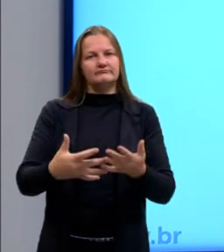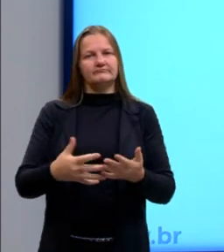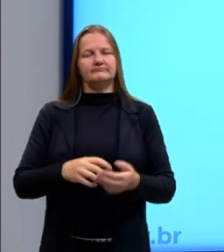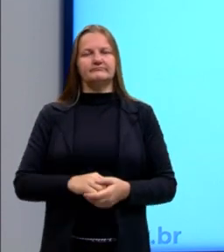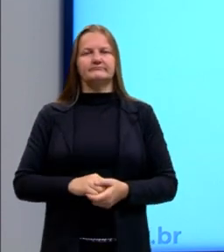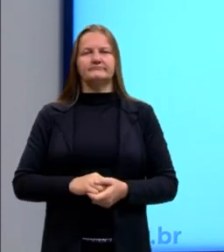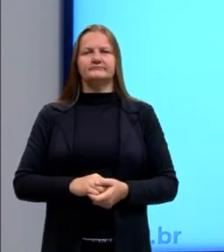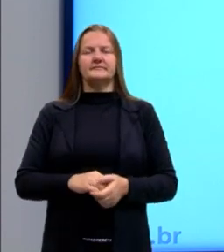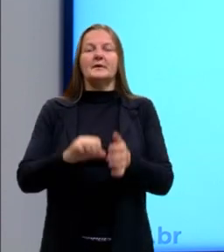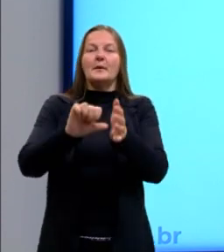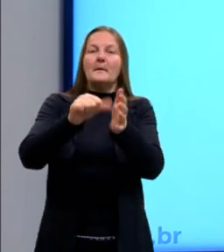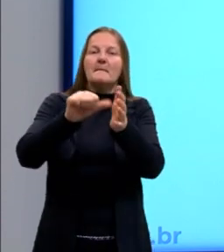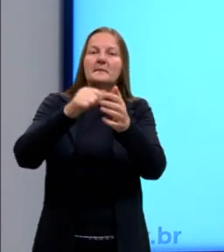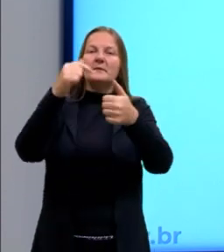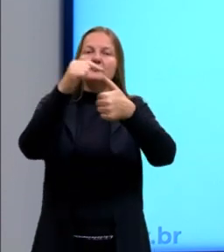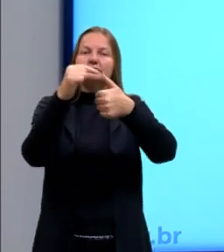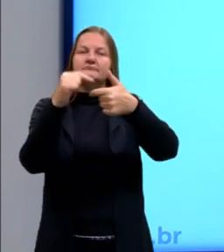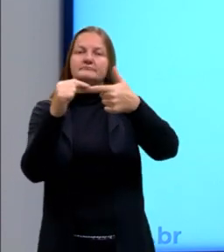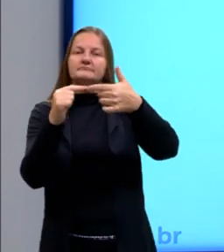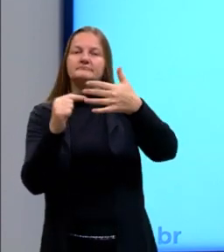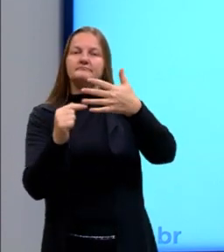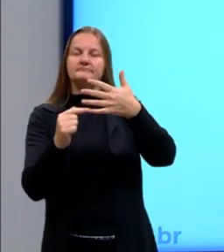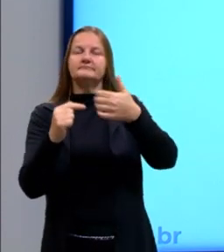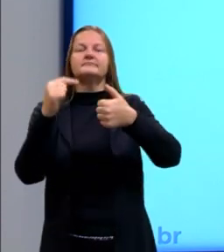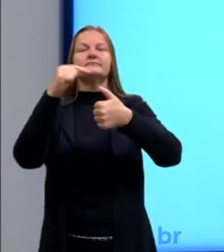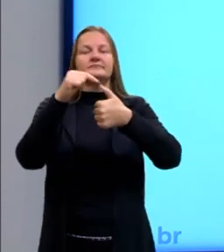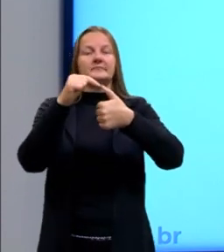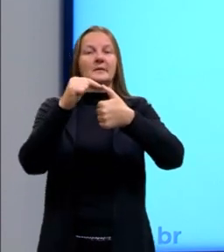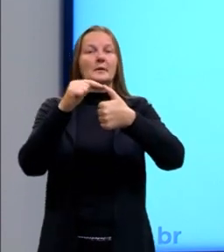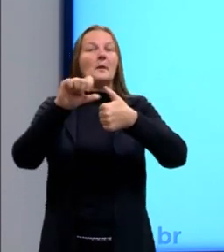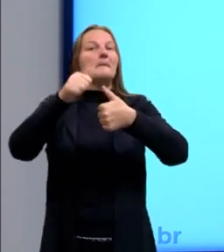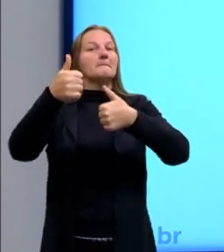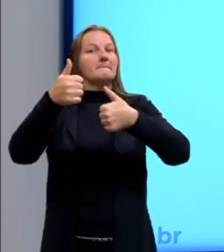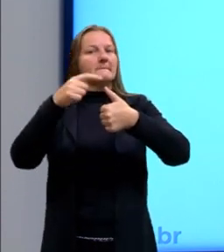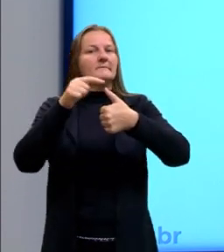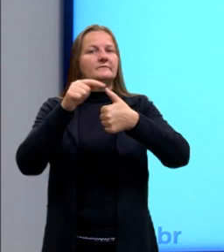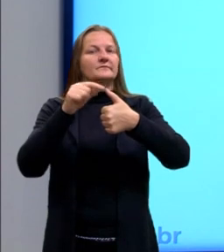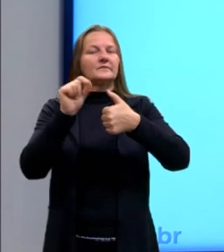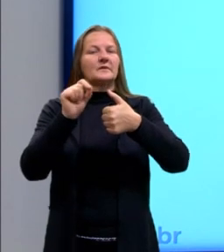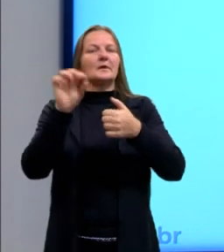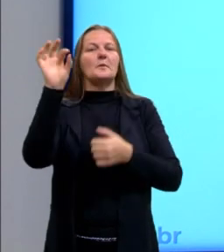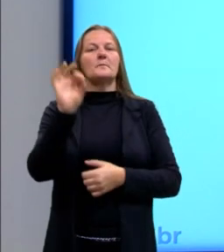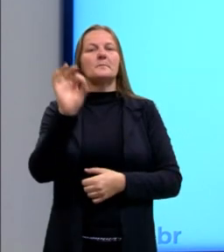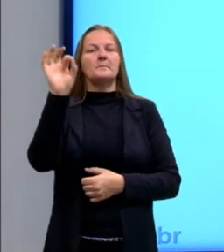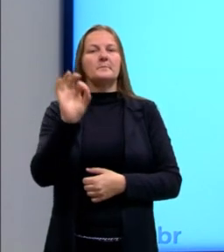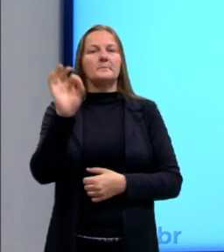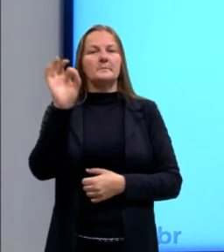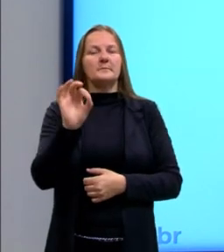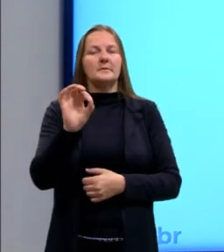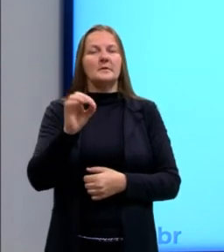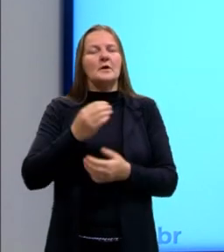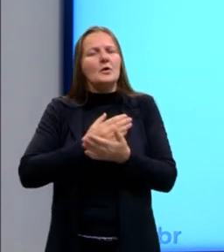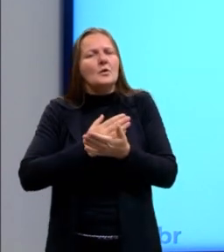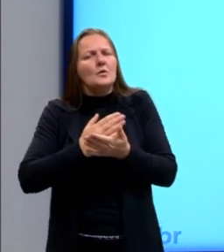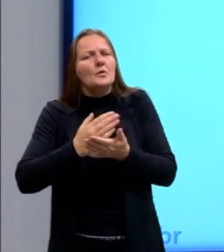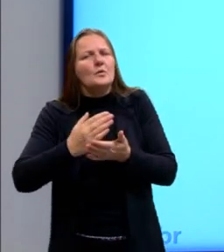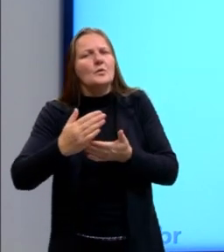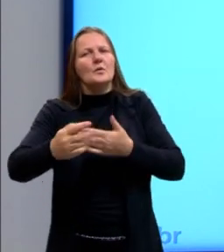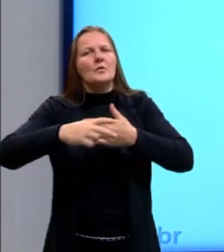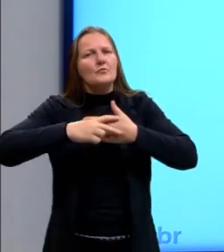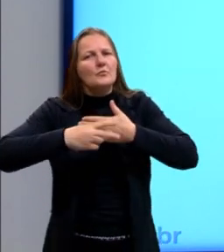O primeiro tópico que a gente estuda então na educação financeira é a porcentagem e a partir dela nós vamos